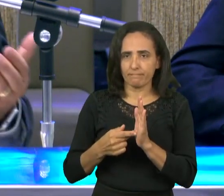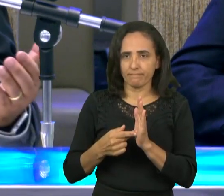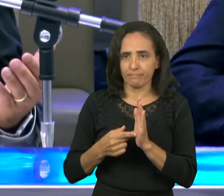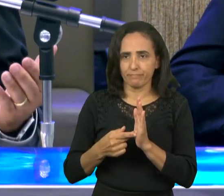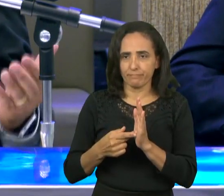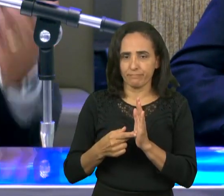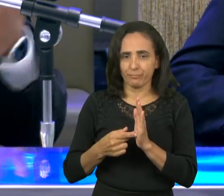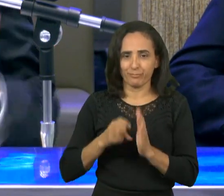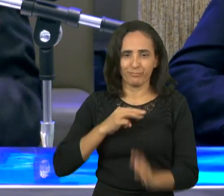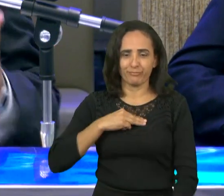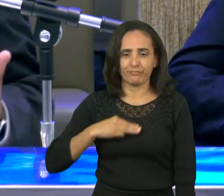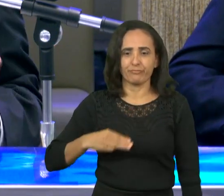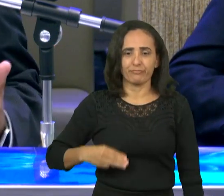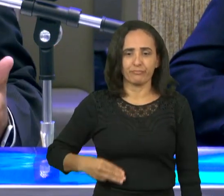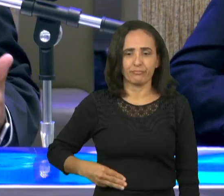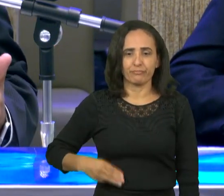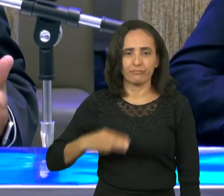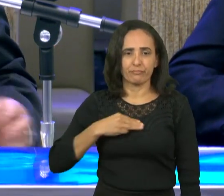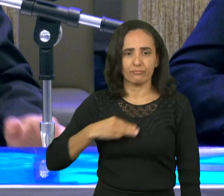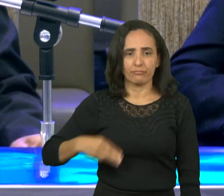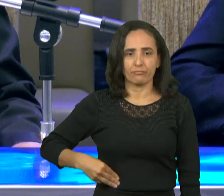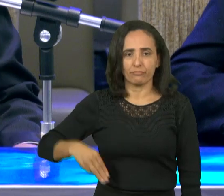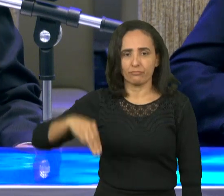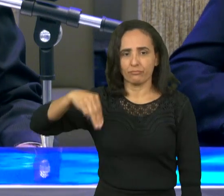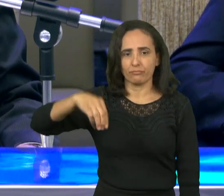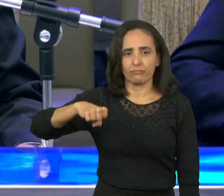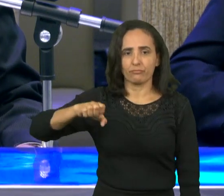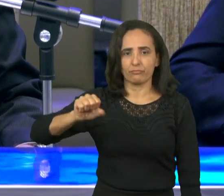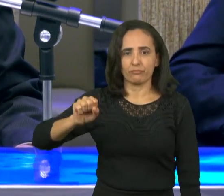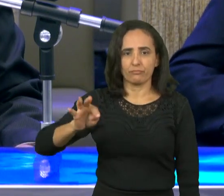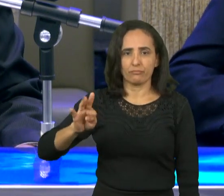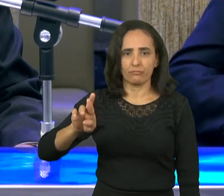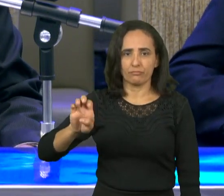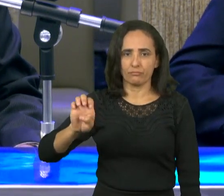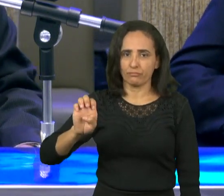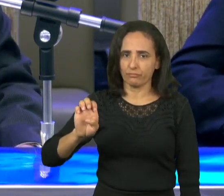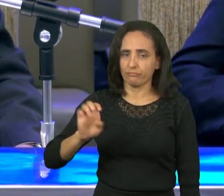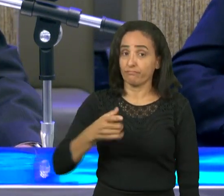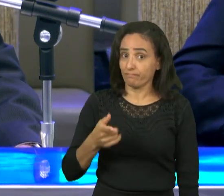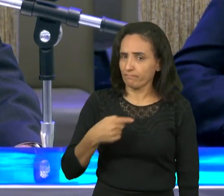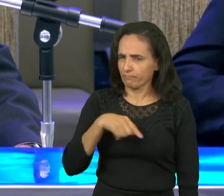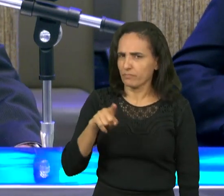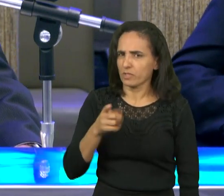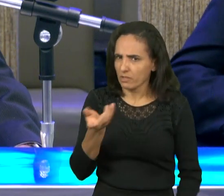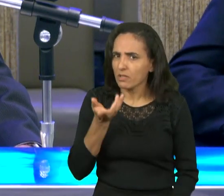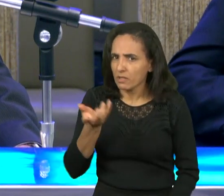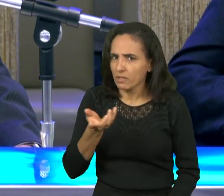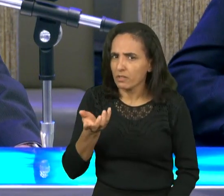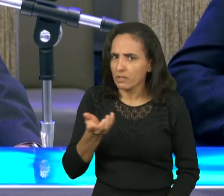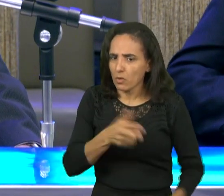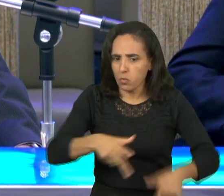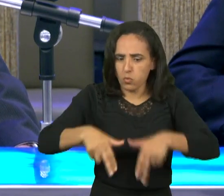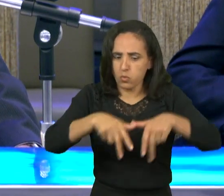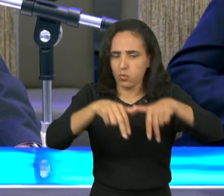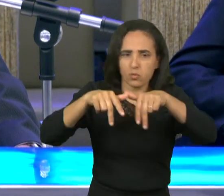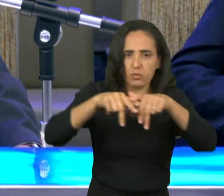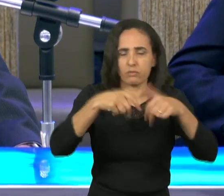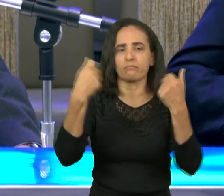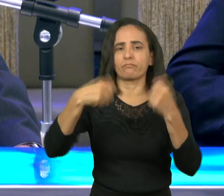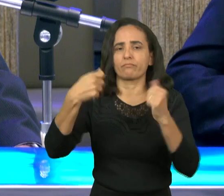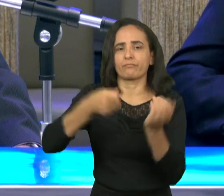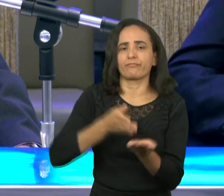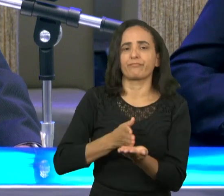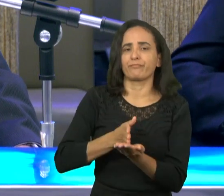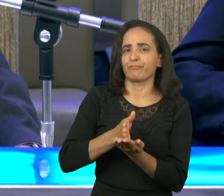ensina o que nós devemos fazer se quisermos ser arrebatados por ocasião da volta de nosso Senhor